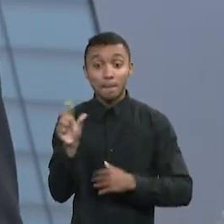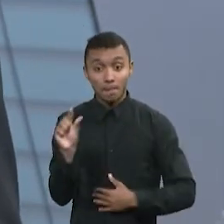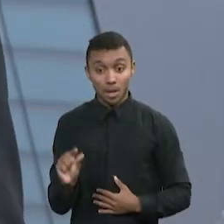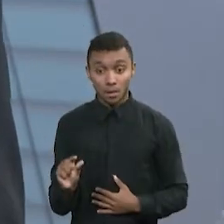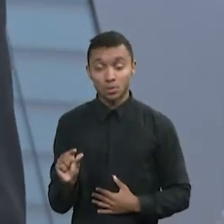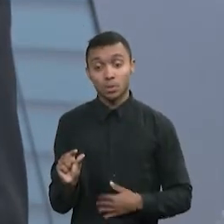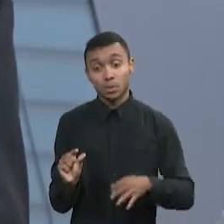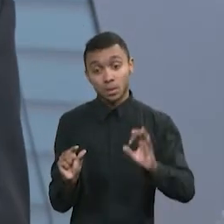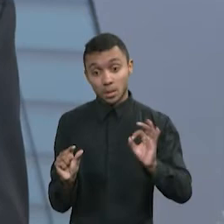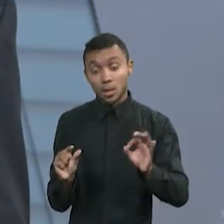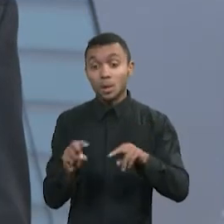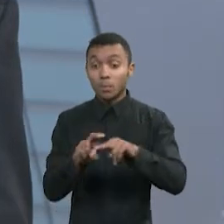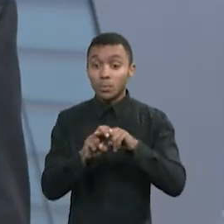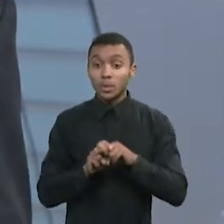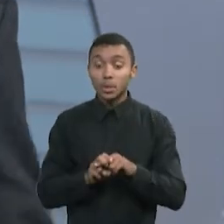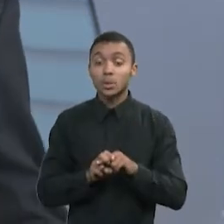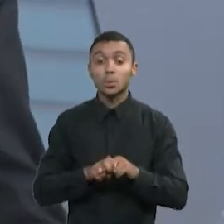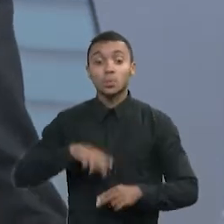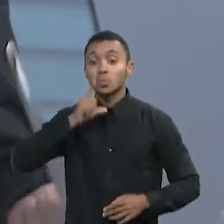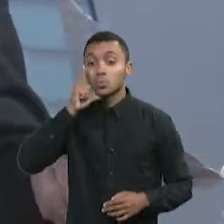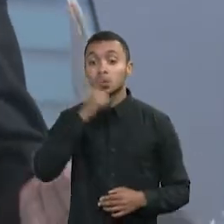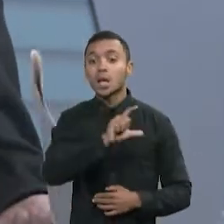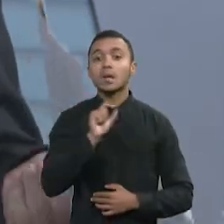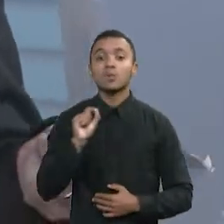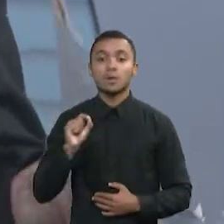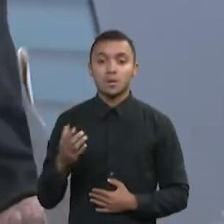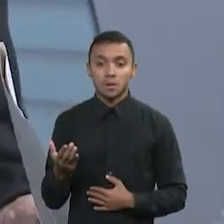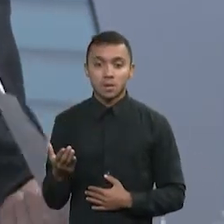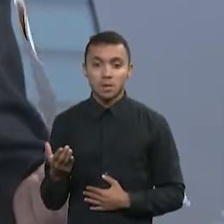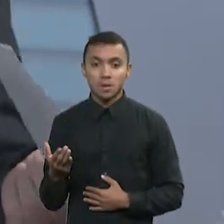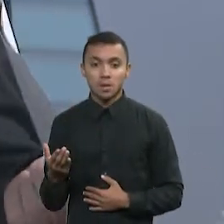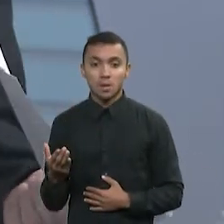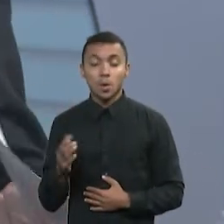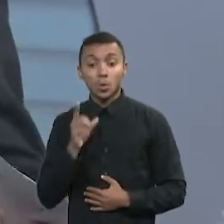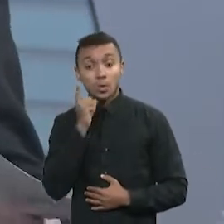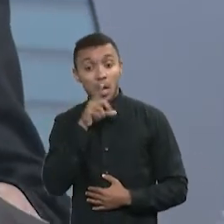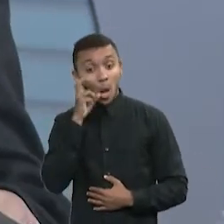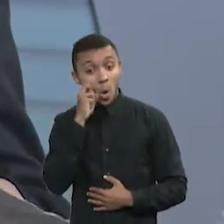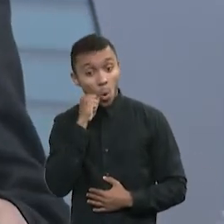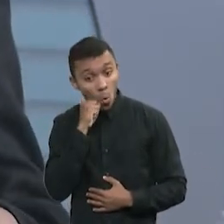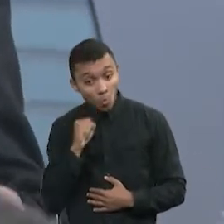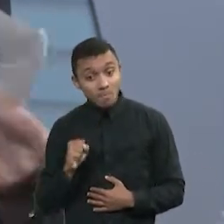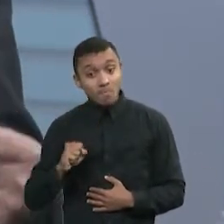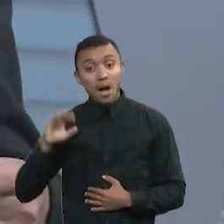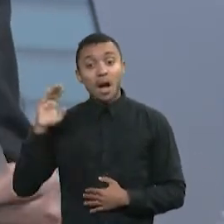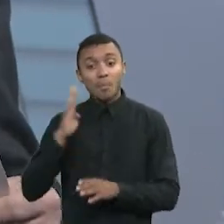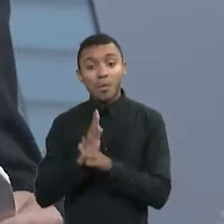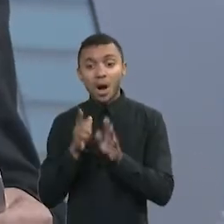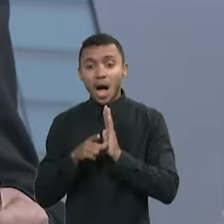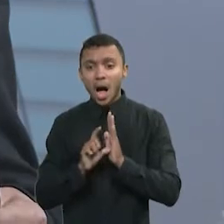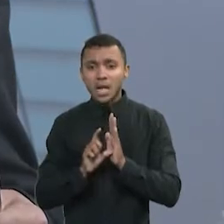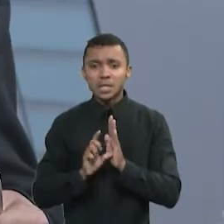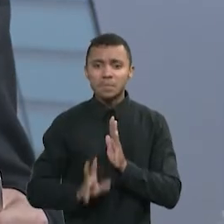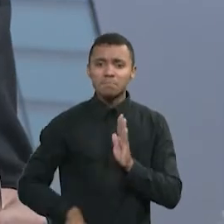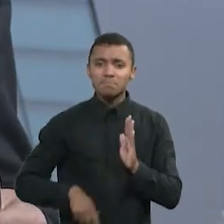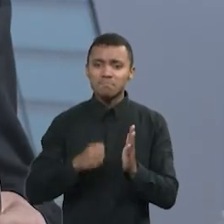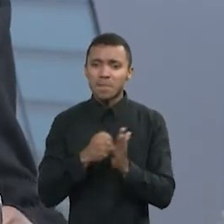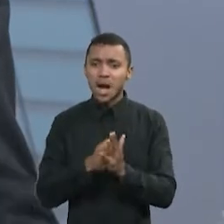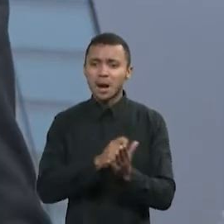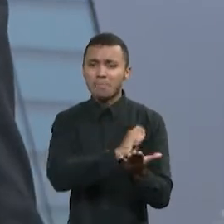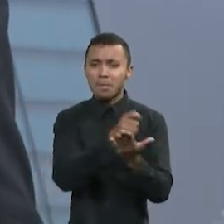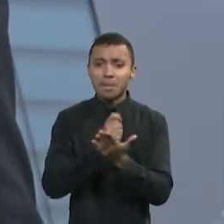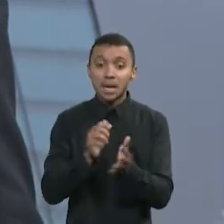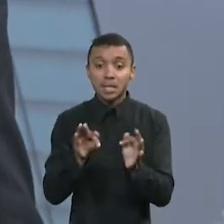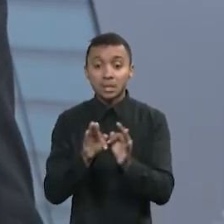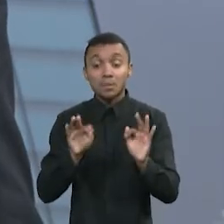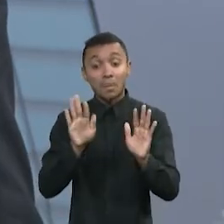com isso, garantindo levar um pouco a margem de lucro, porque ele reduziu, mas ele exigiu que